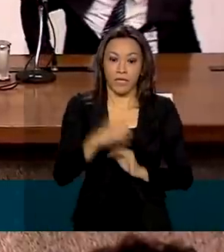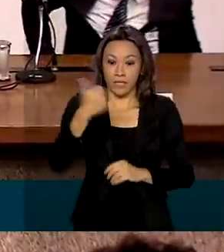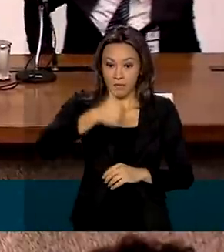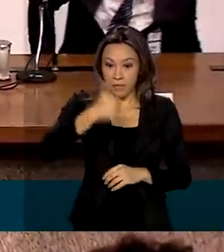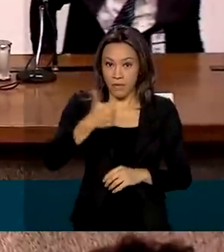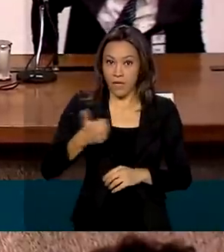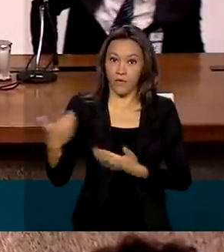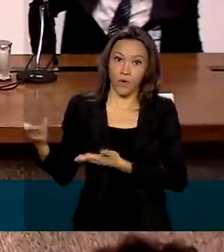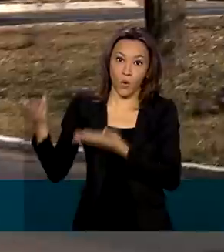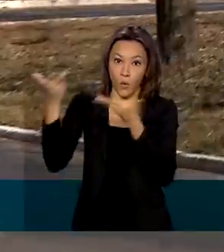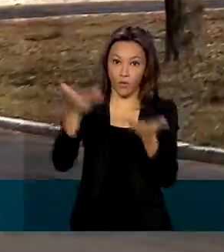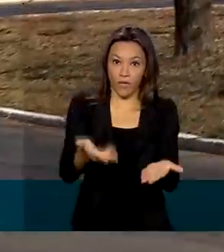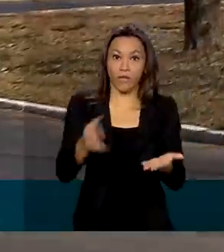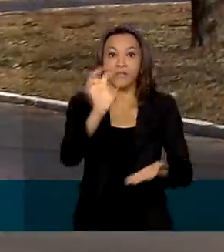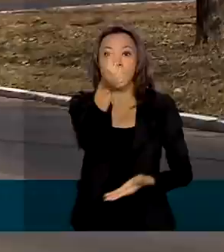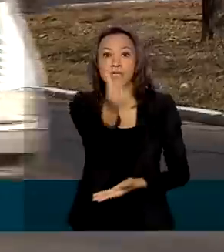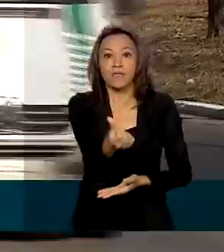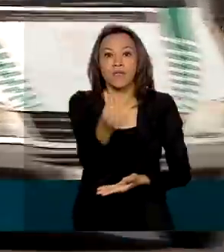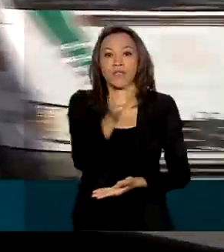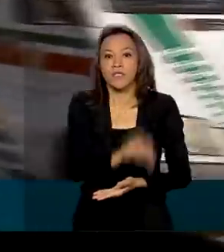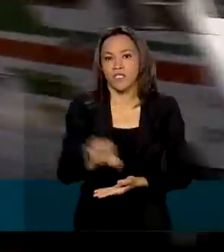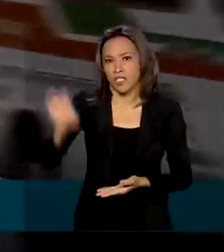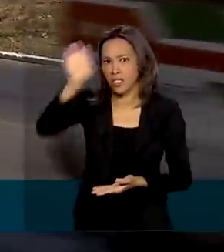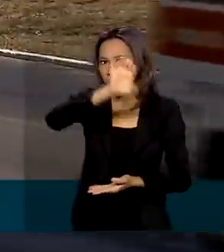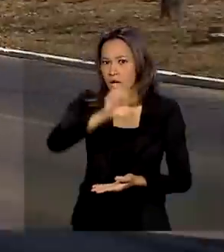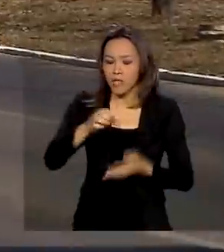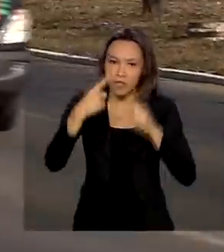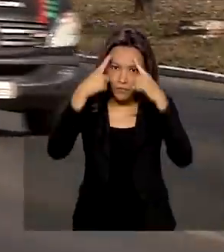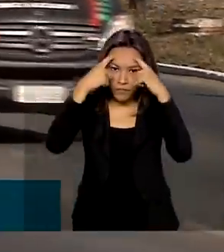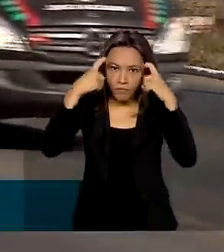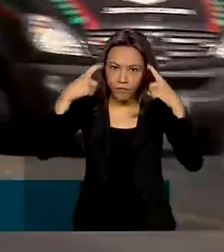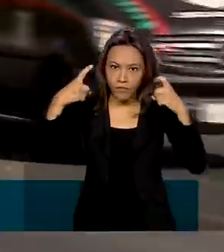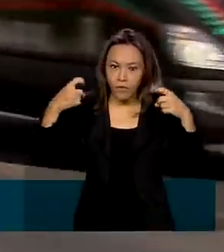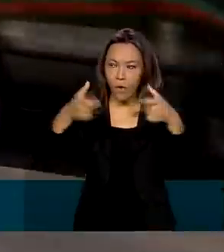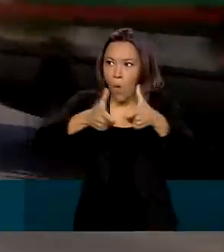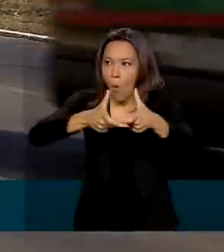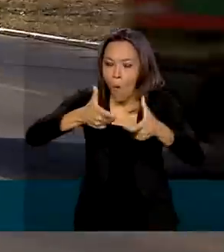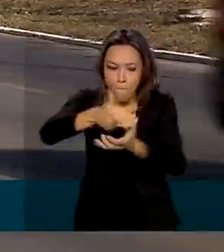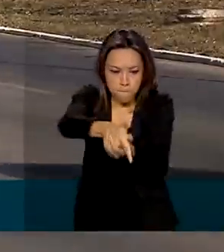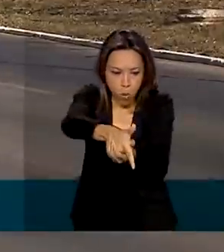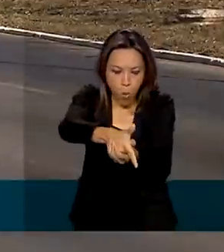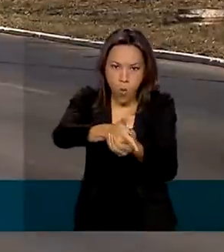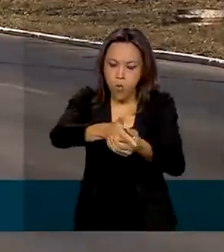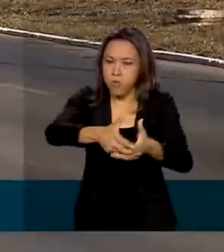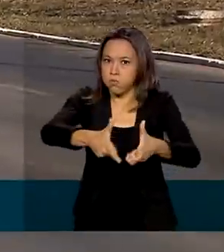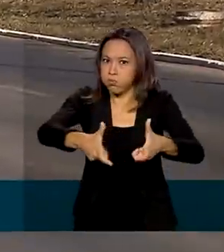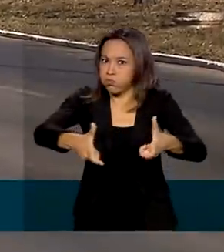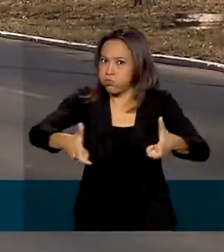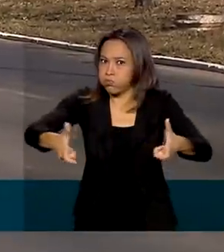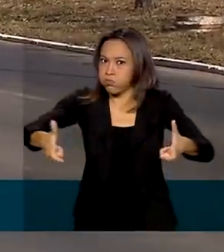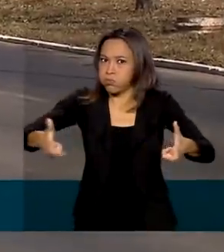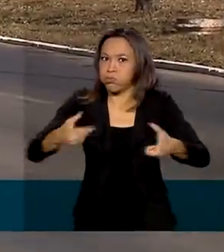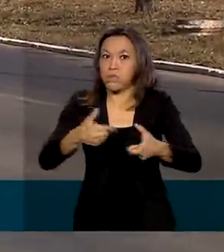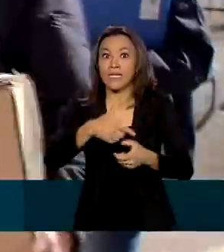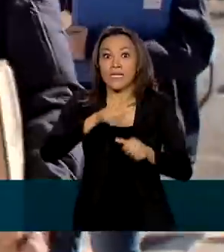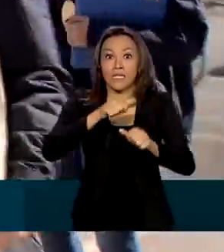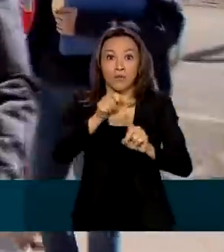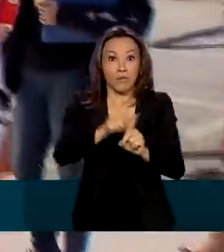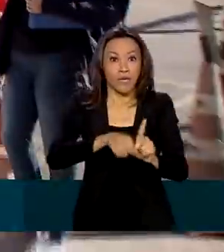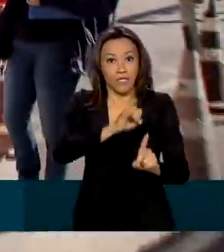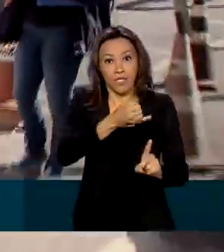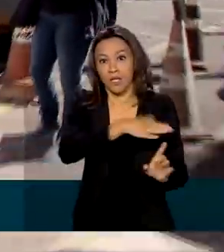aderir os seis estados que apresentaram os maiores aumentos em número de homicídios entre janeiro e setembro de 2020.